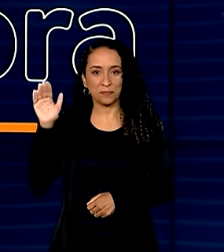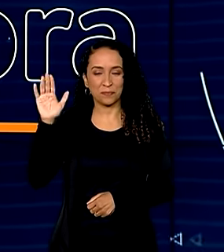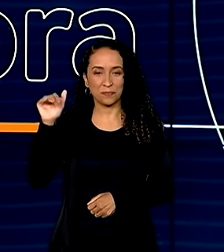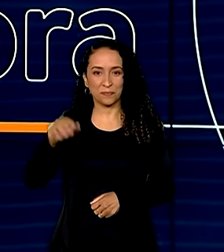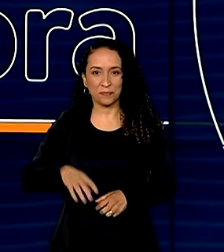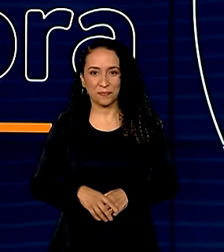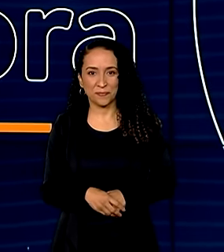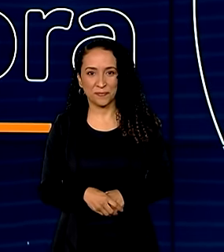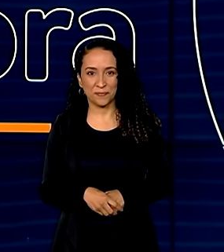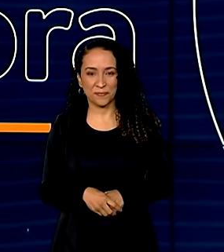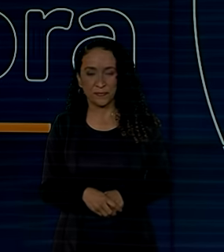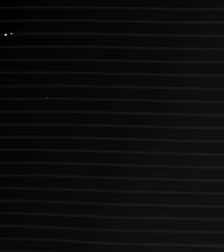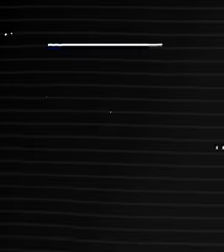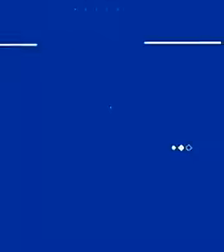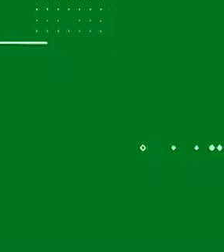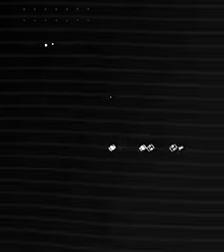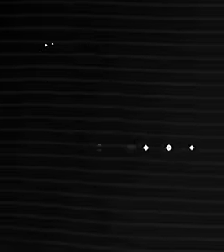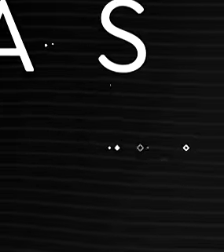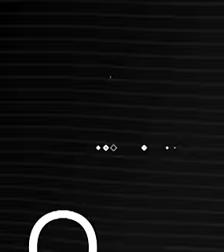até a próxima